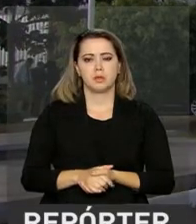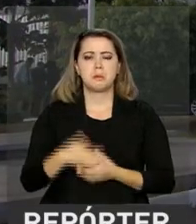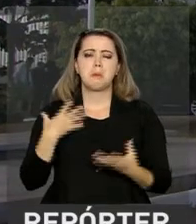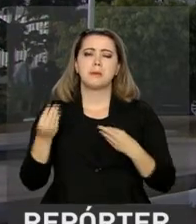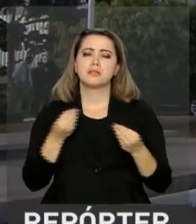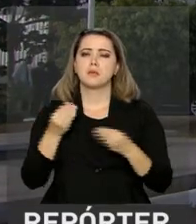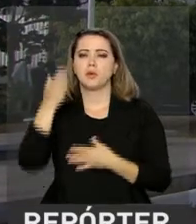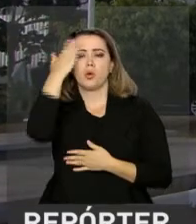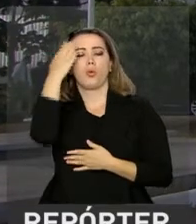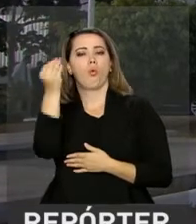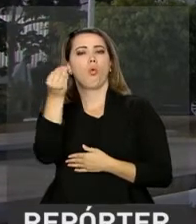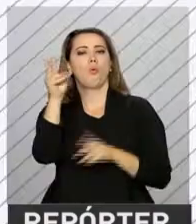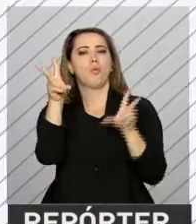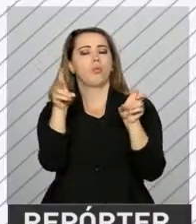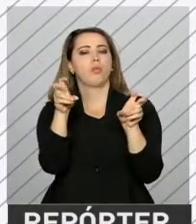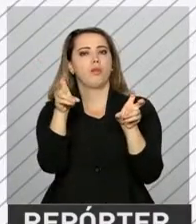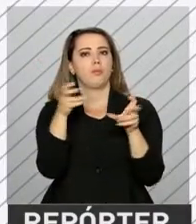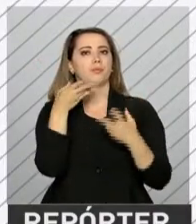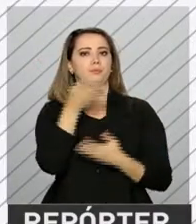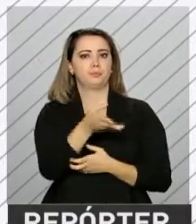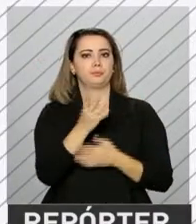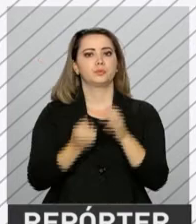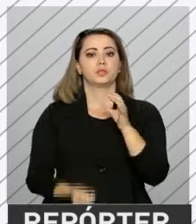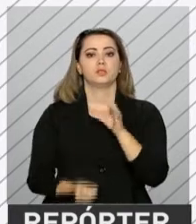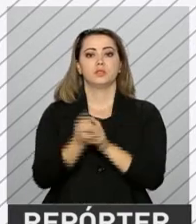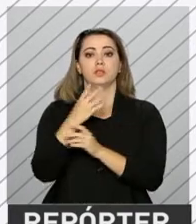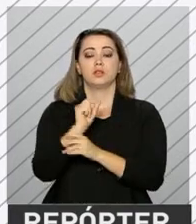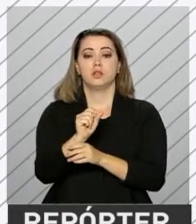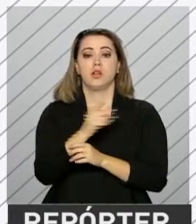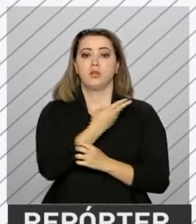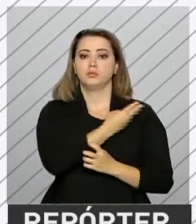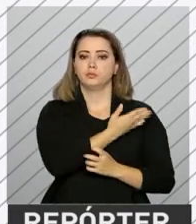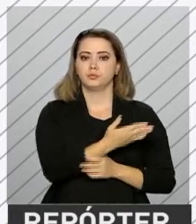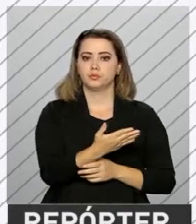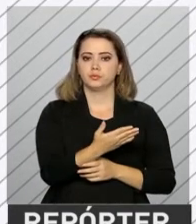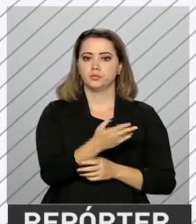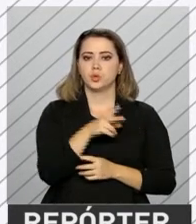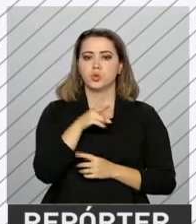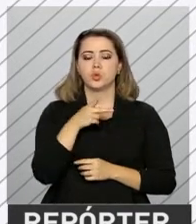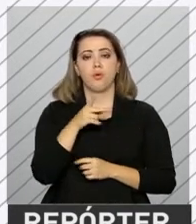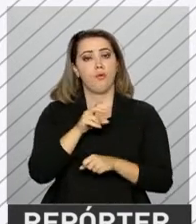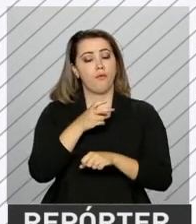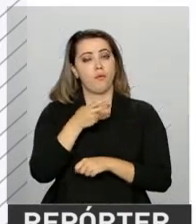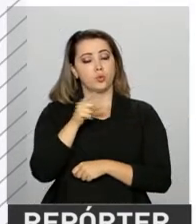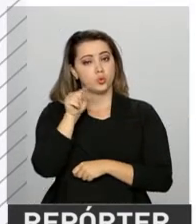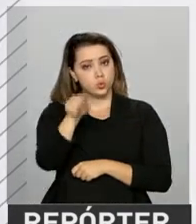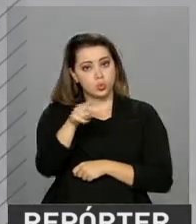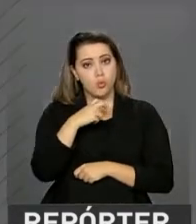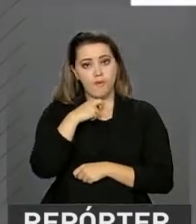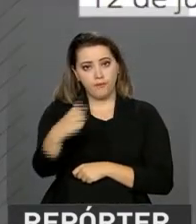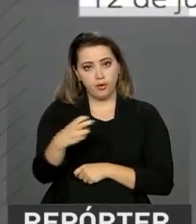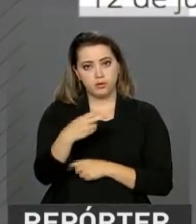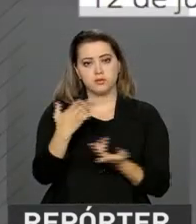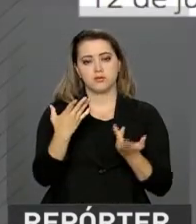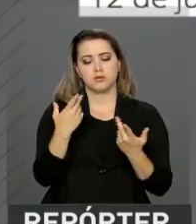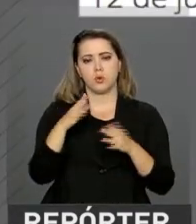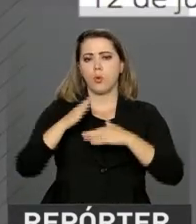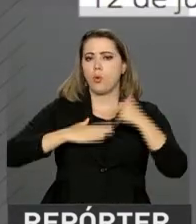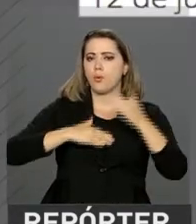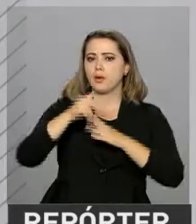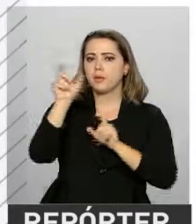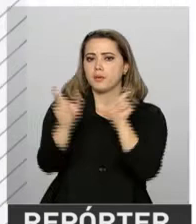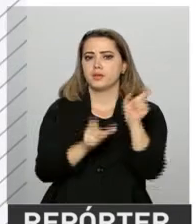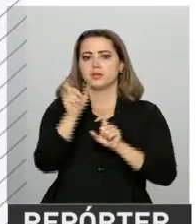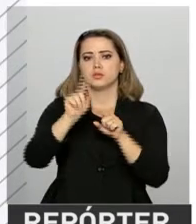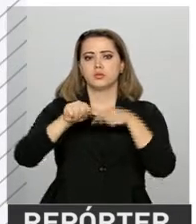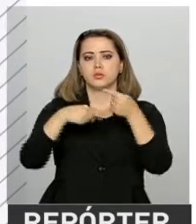os temas que vão ser tratados no Fórum, foi criado um espaço virtual chamado Sua Voz. Na página da internet, qualquer pessoa,